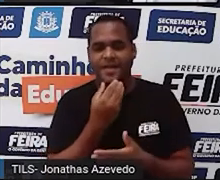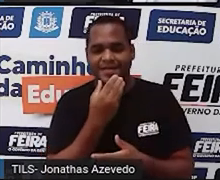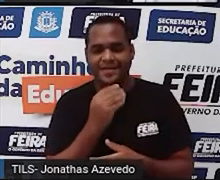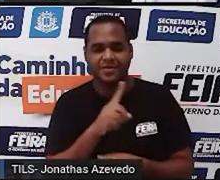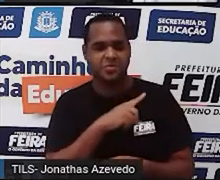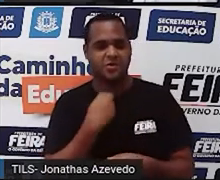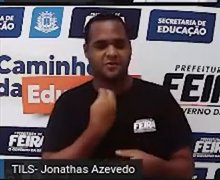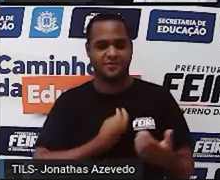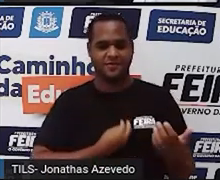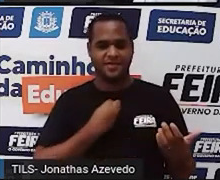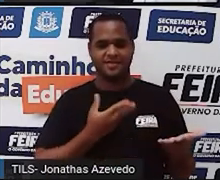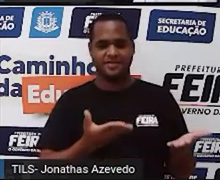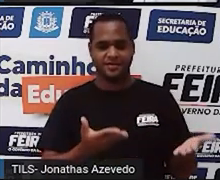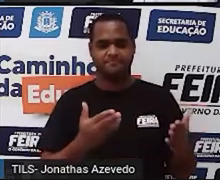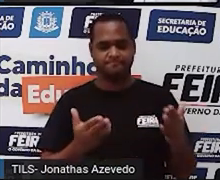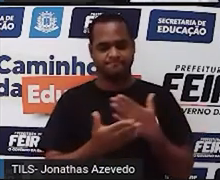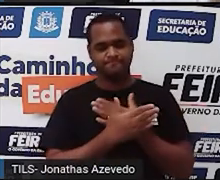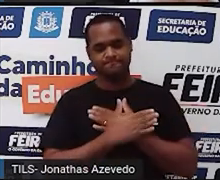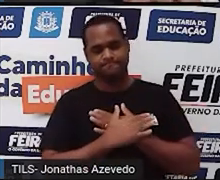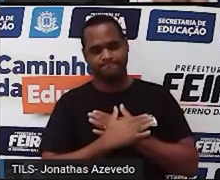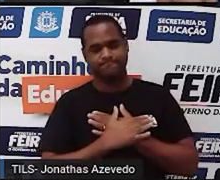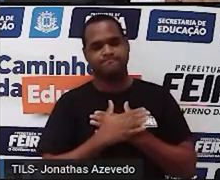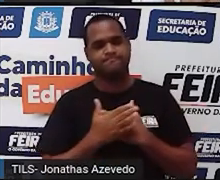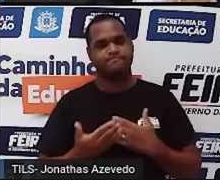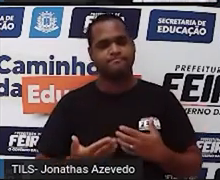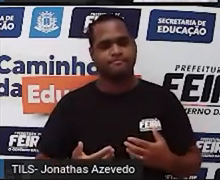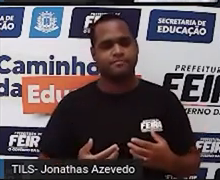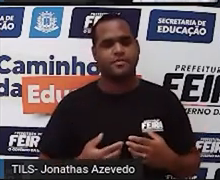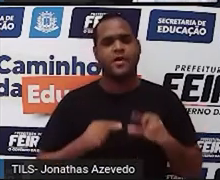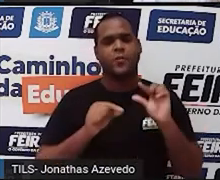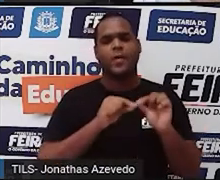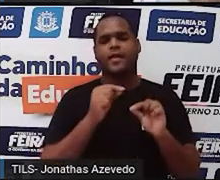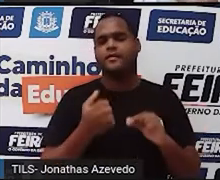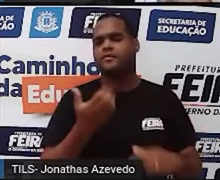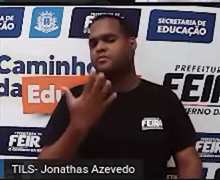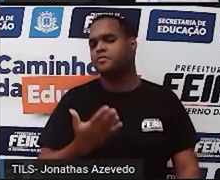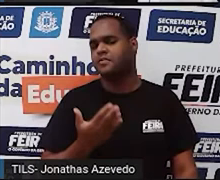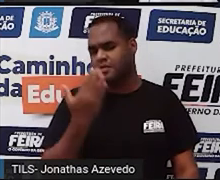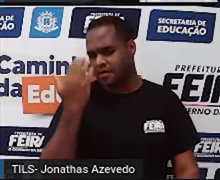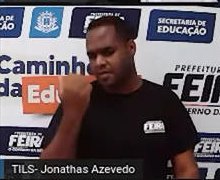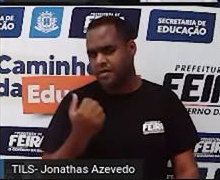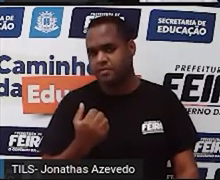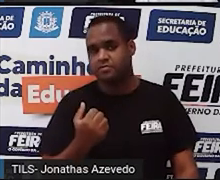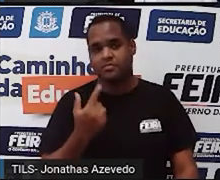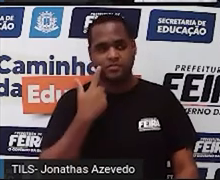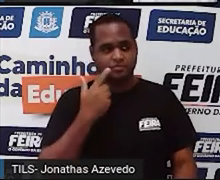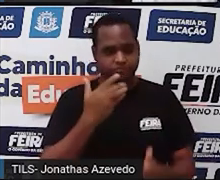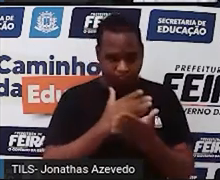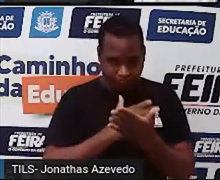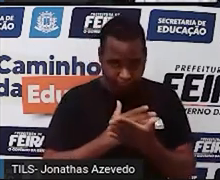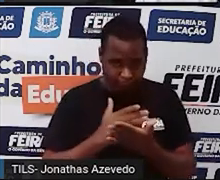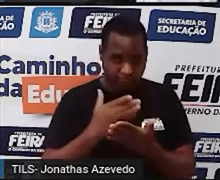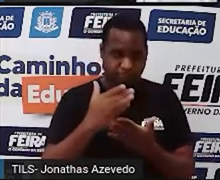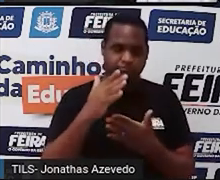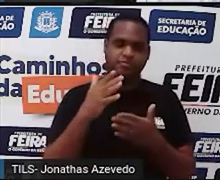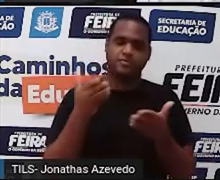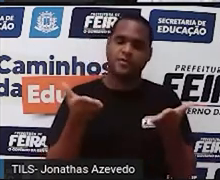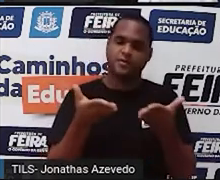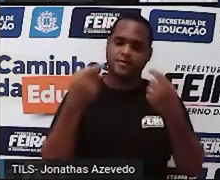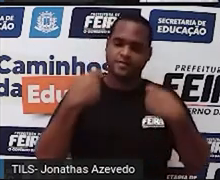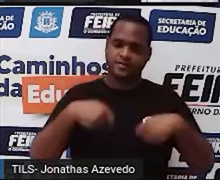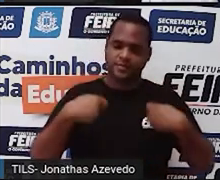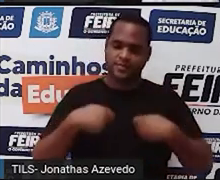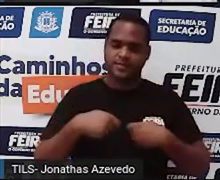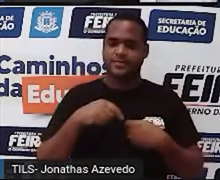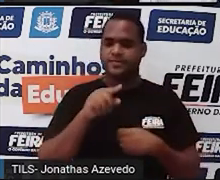Diofanto, tá bom? E qual é o enigma? Vamos começar, só que agora eu preciso do